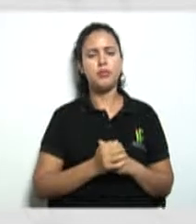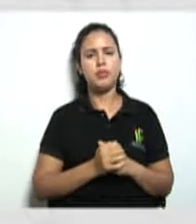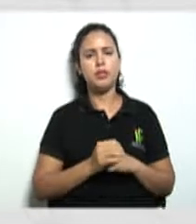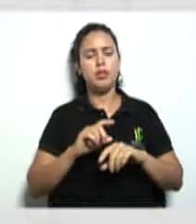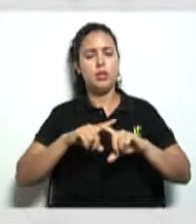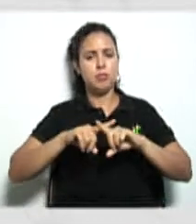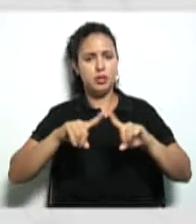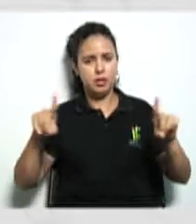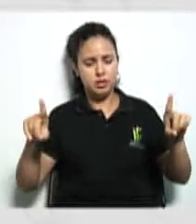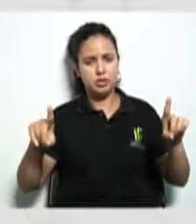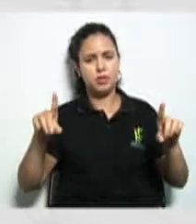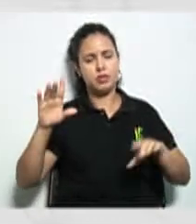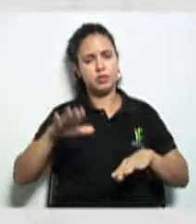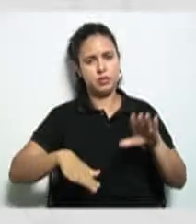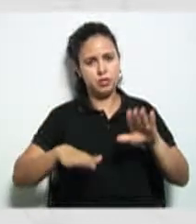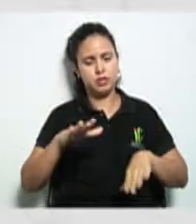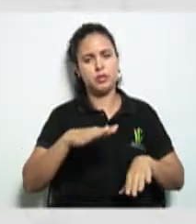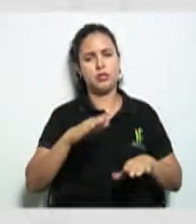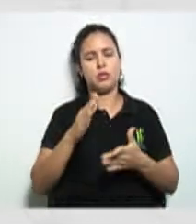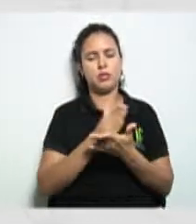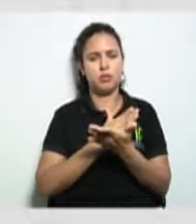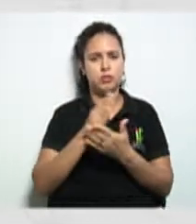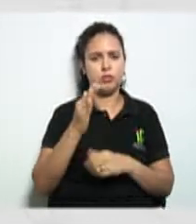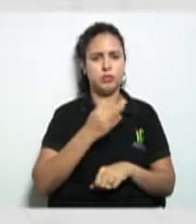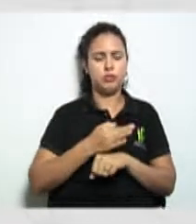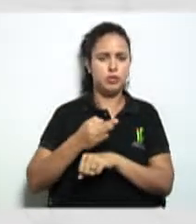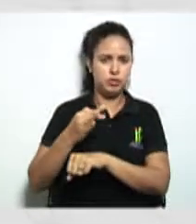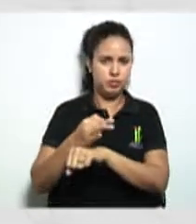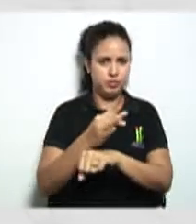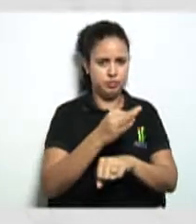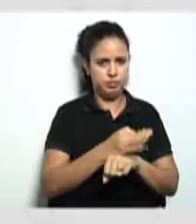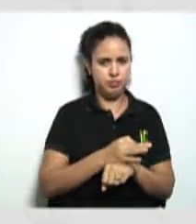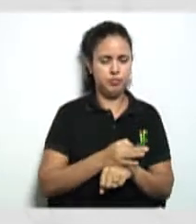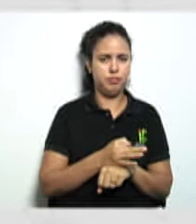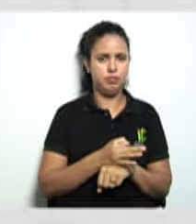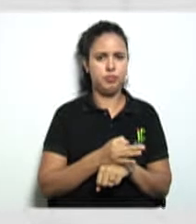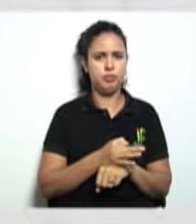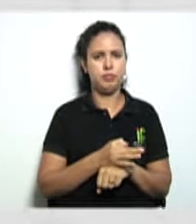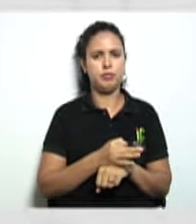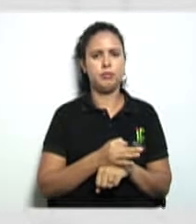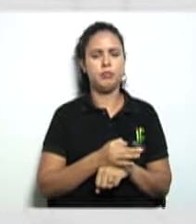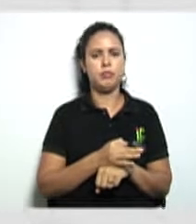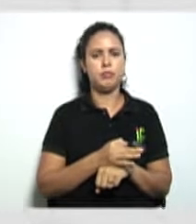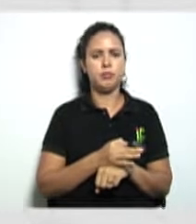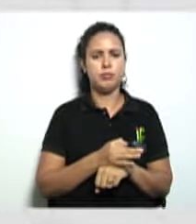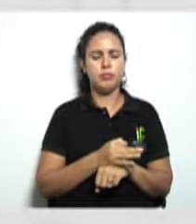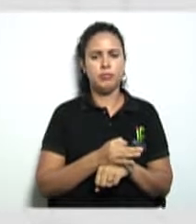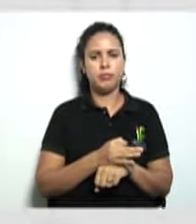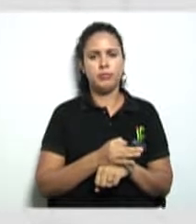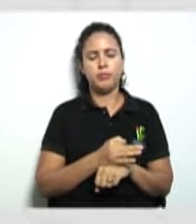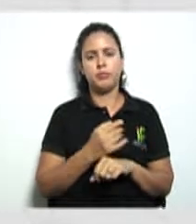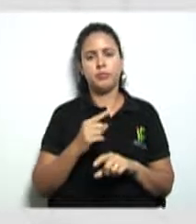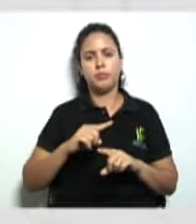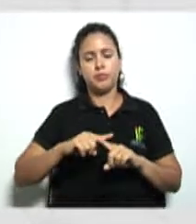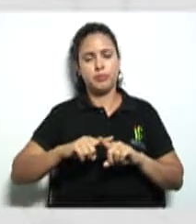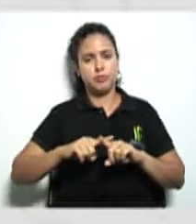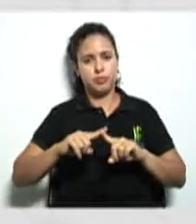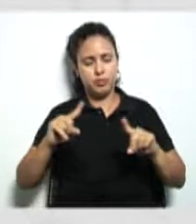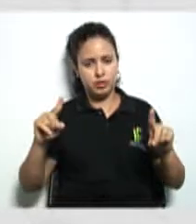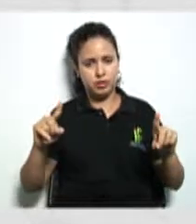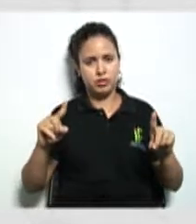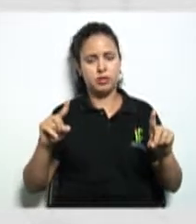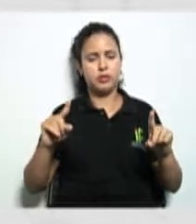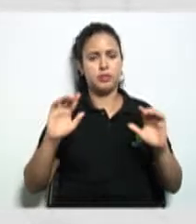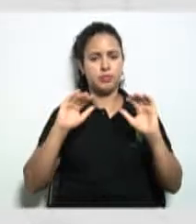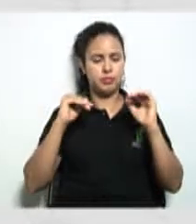sempre todos os associados irão participar do momento dessa Assembleia. No entanto, então, essa